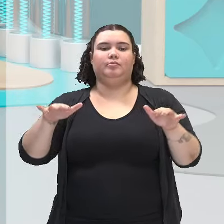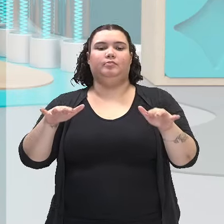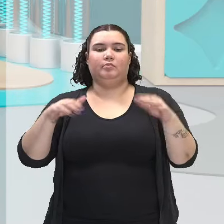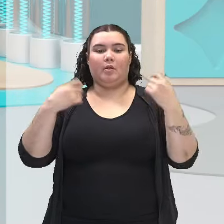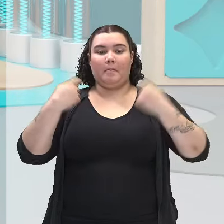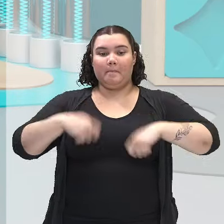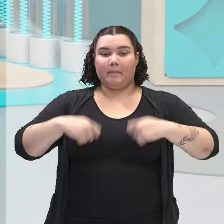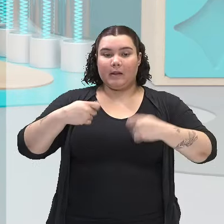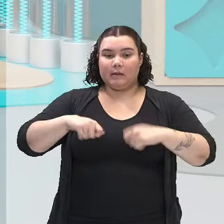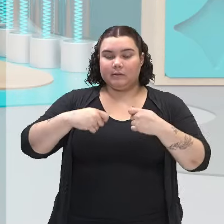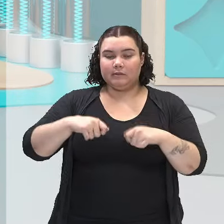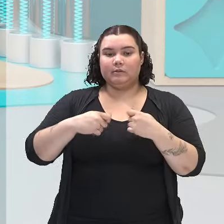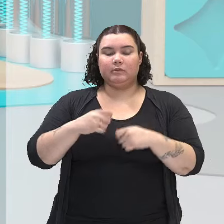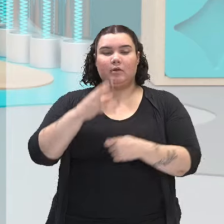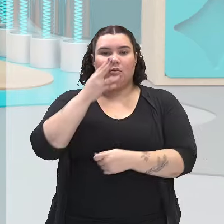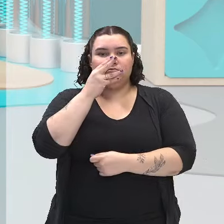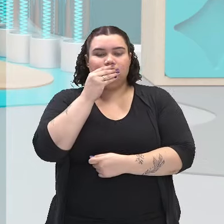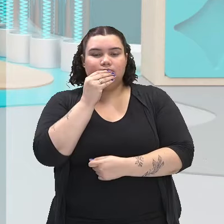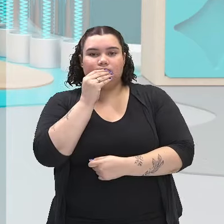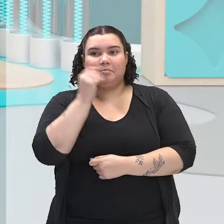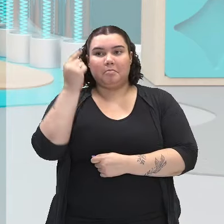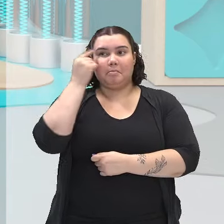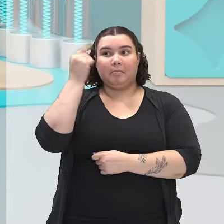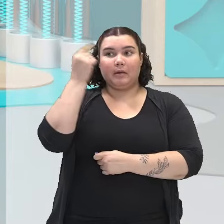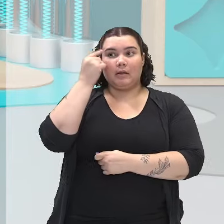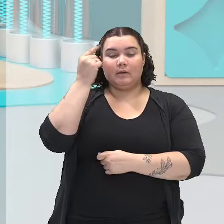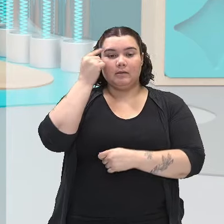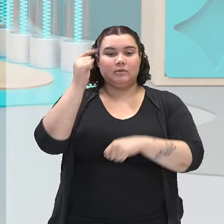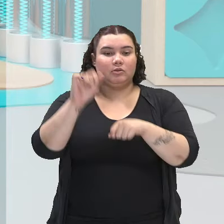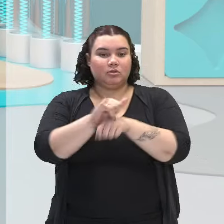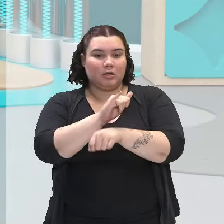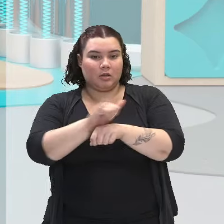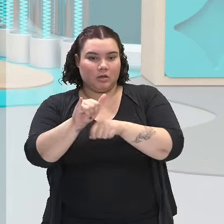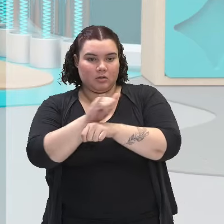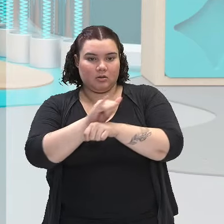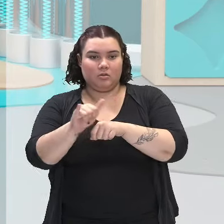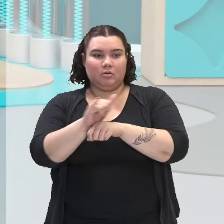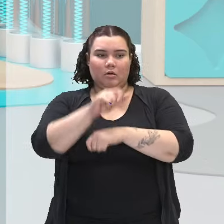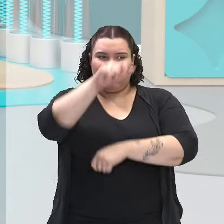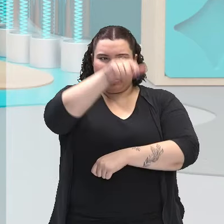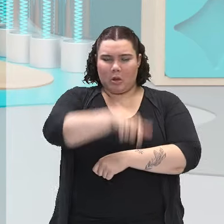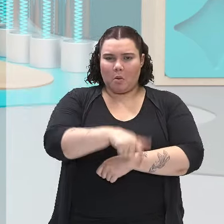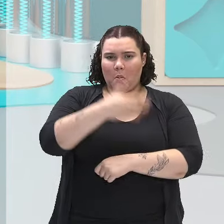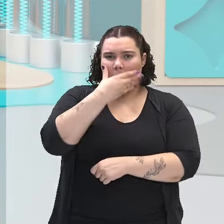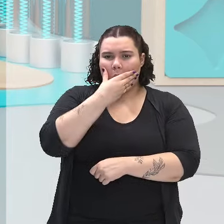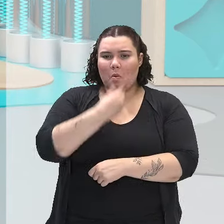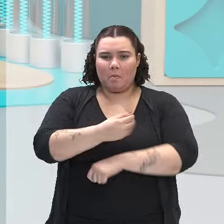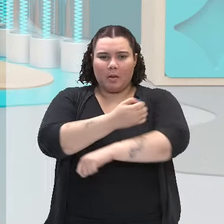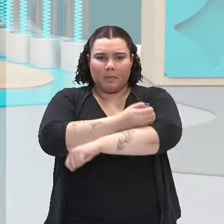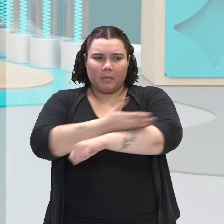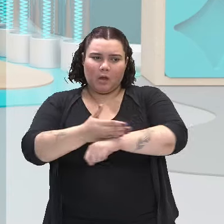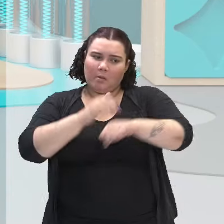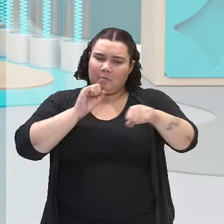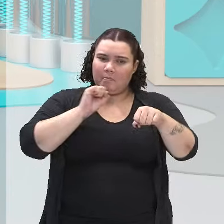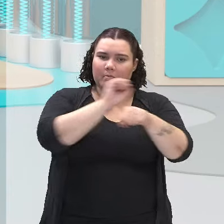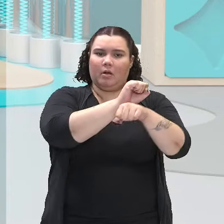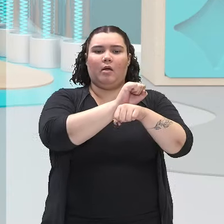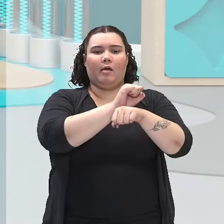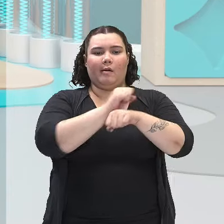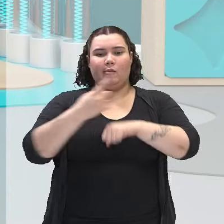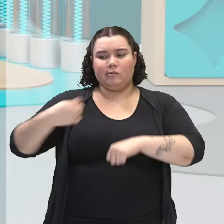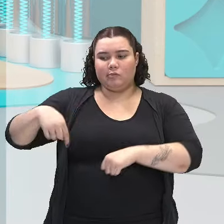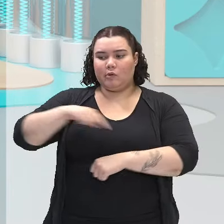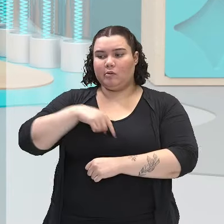silenciar para pensar na solução de frear o homem branco, defendendo o nosso lar,